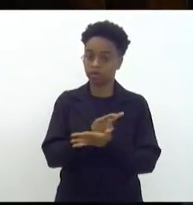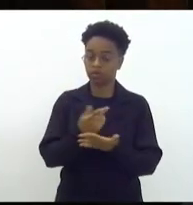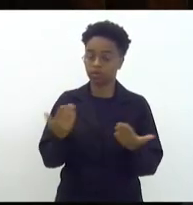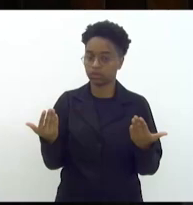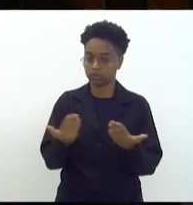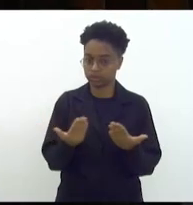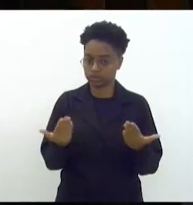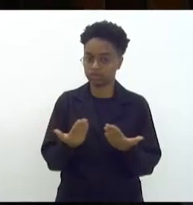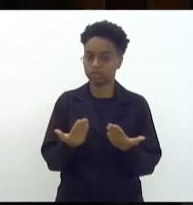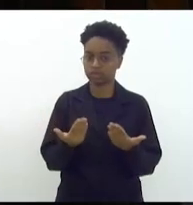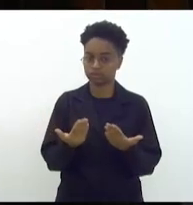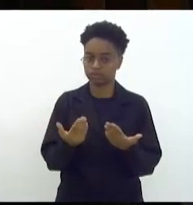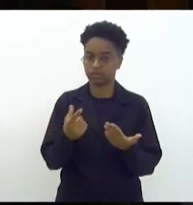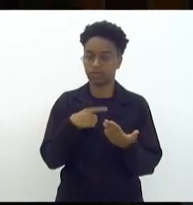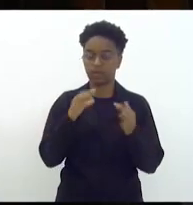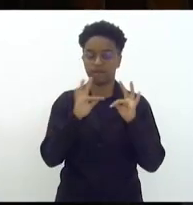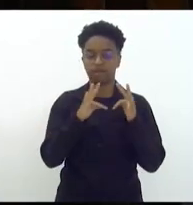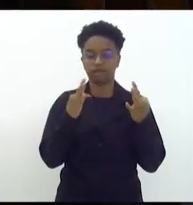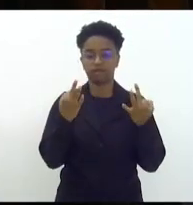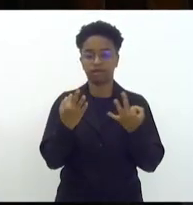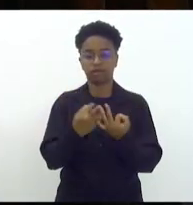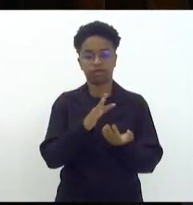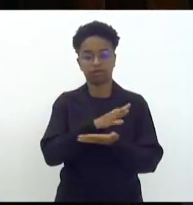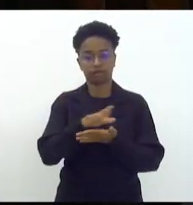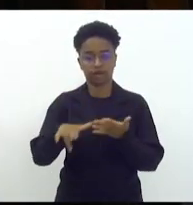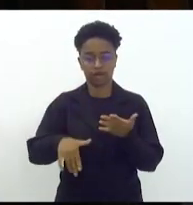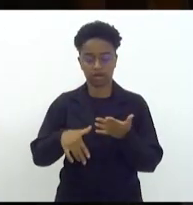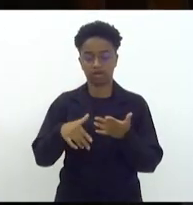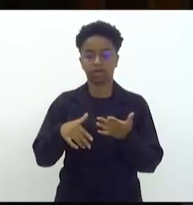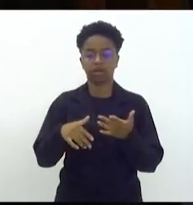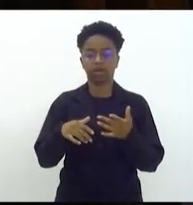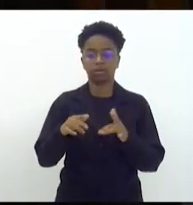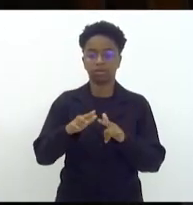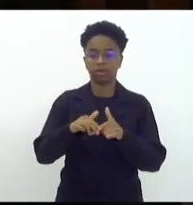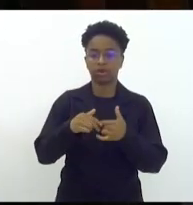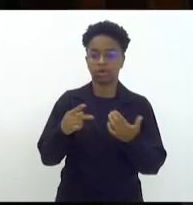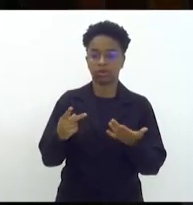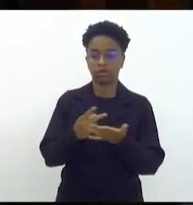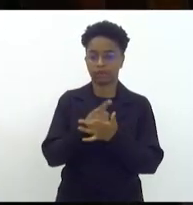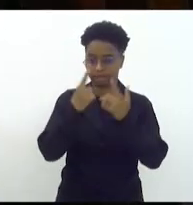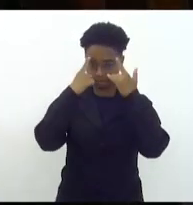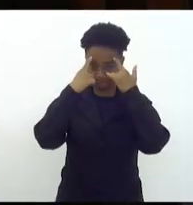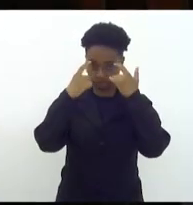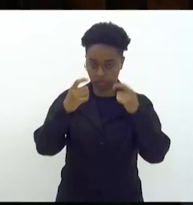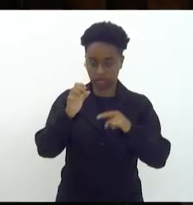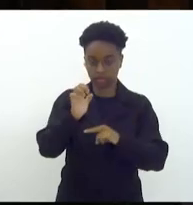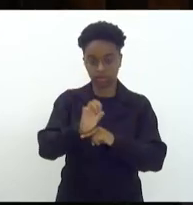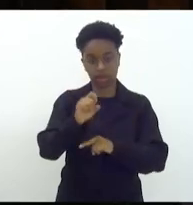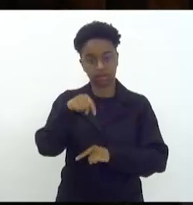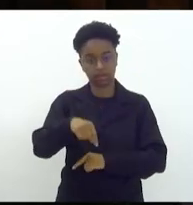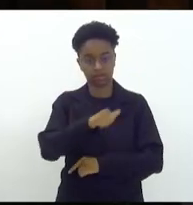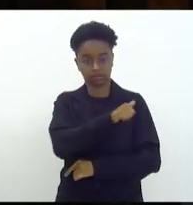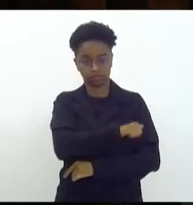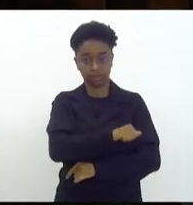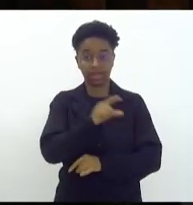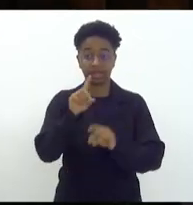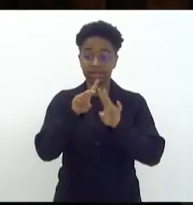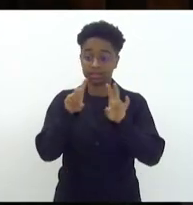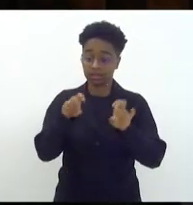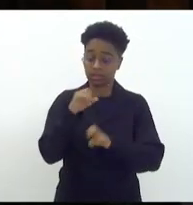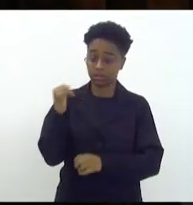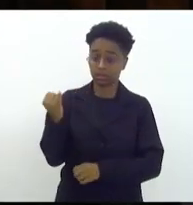hoje de famílias vítimas da violência do estado aqui no Rio de Janeiro esse é um tema importante